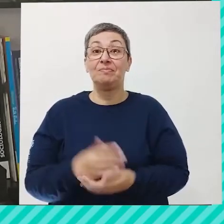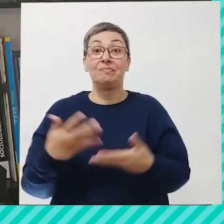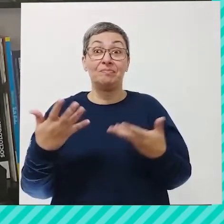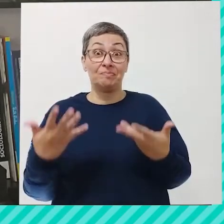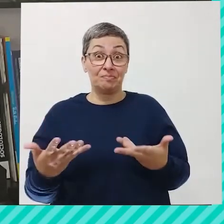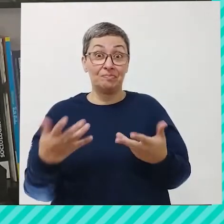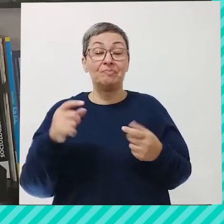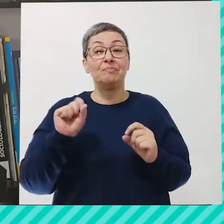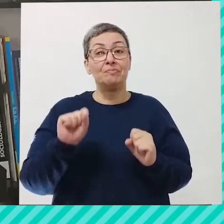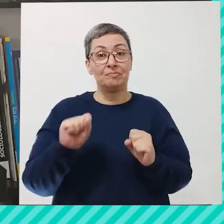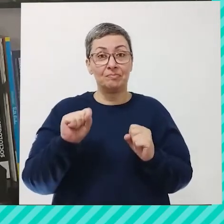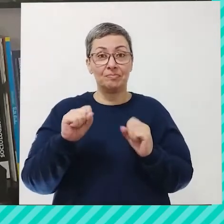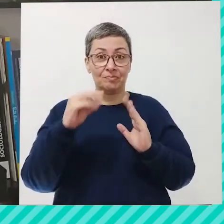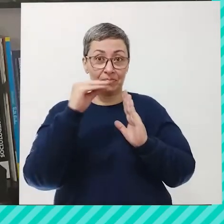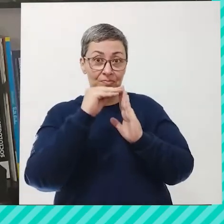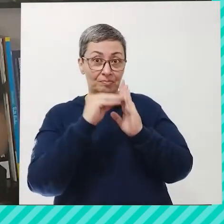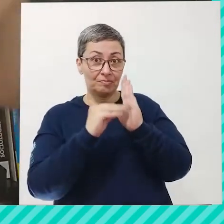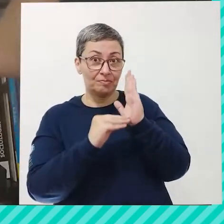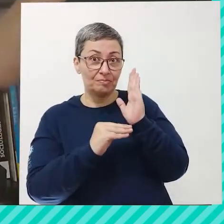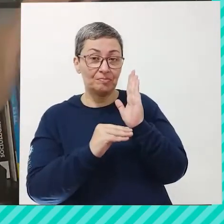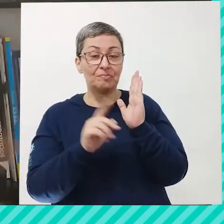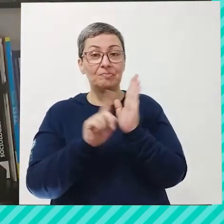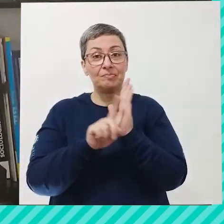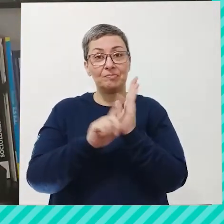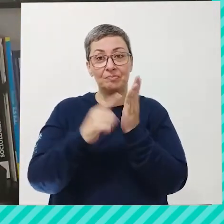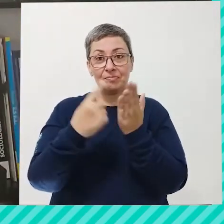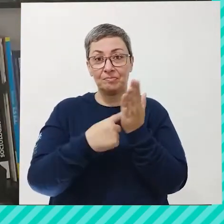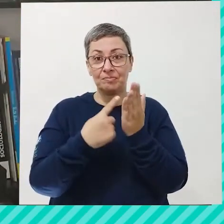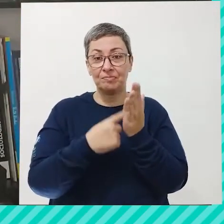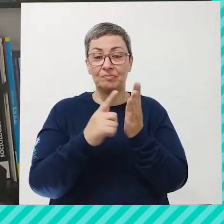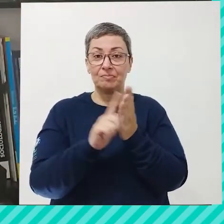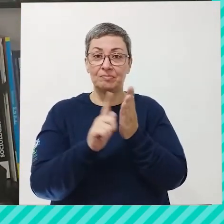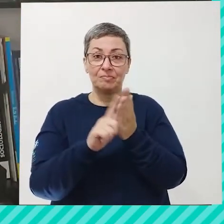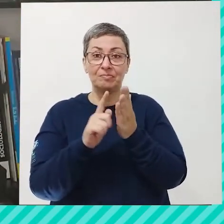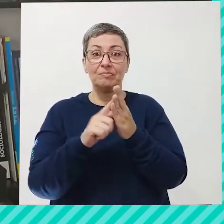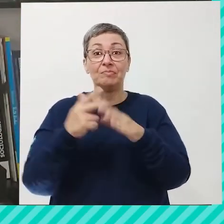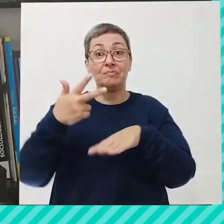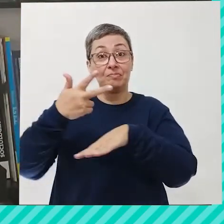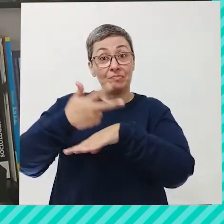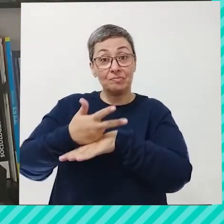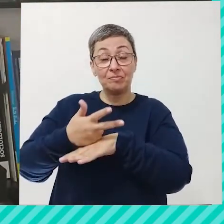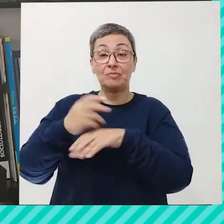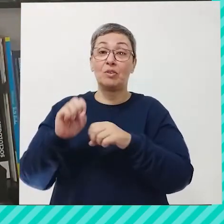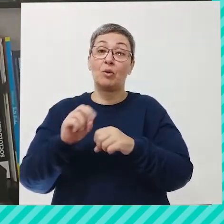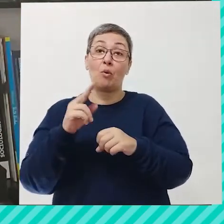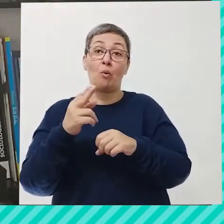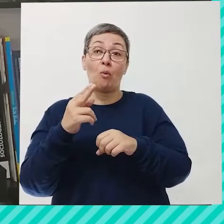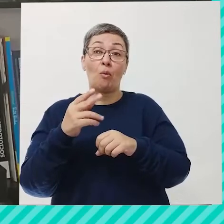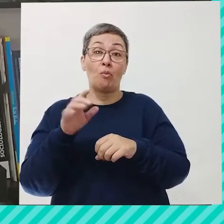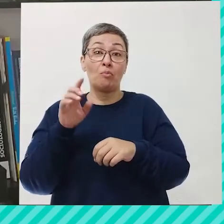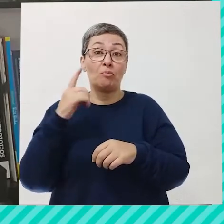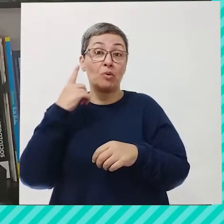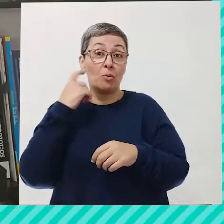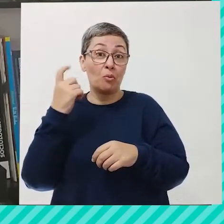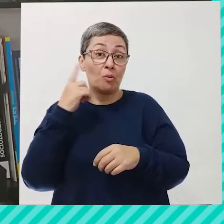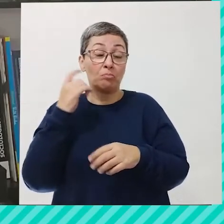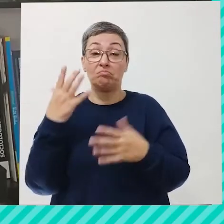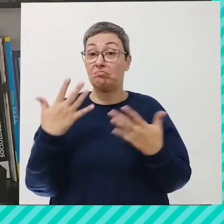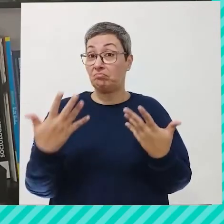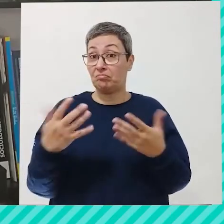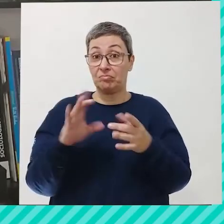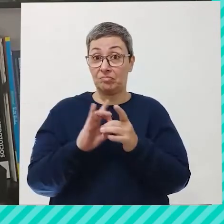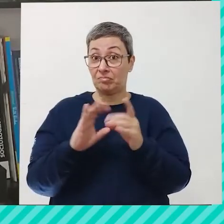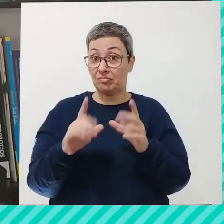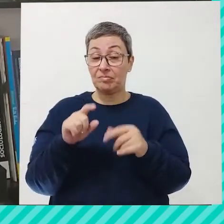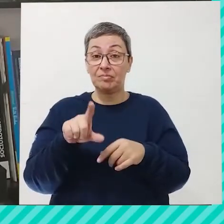Bom, você pode registrar essas perguntas no caderno, numa folha, pode ser por vídeo, pode ser por áudio, como vocês preferirem.